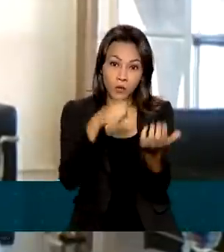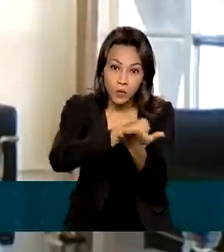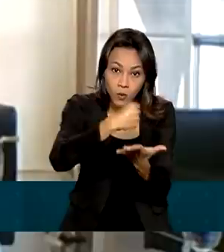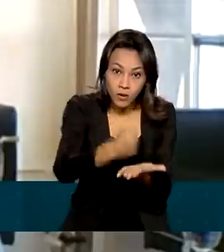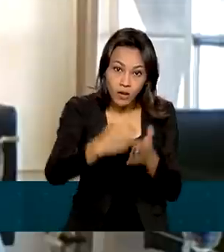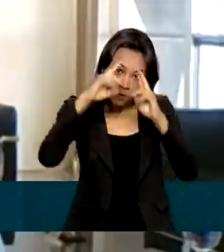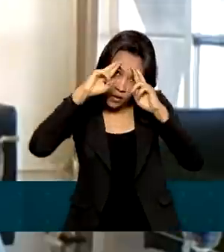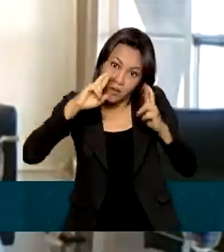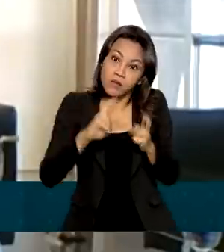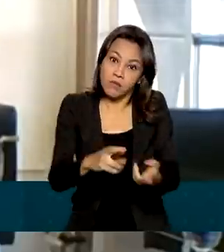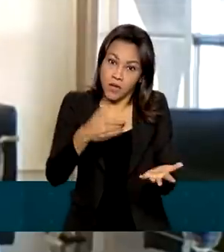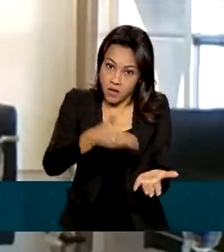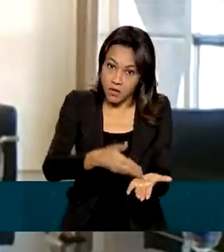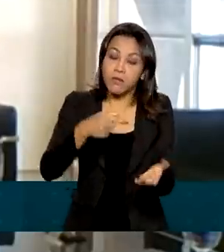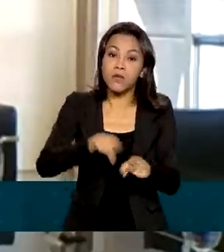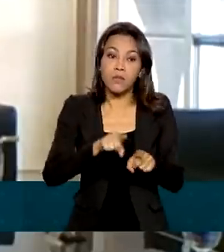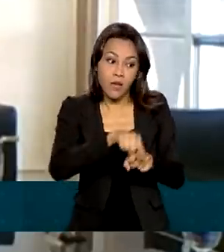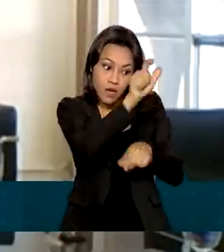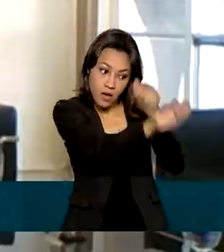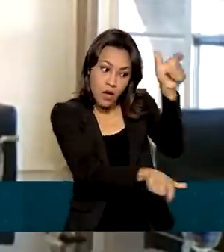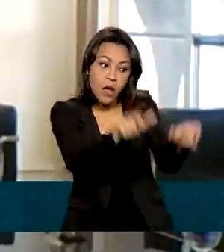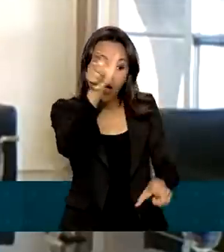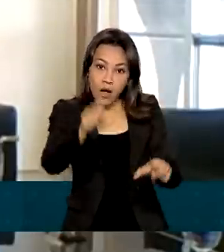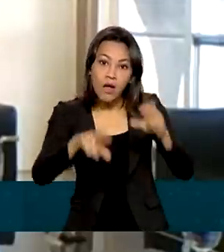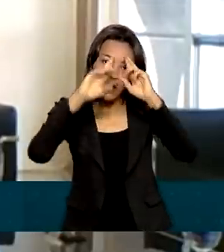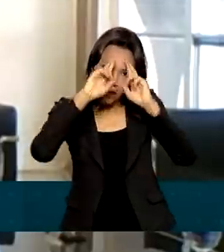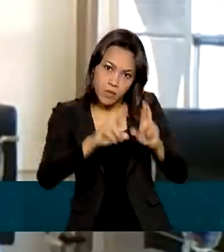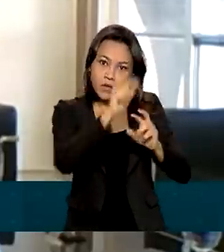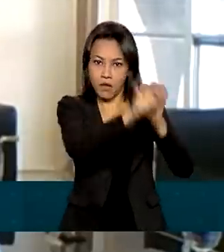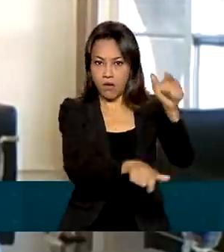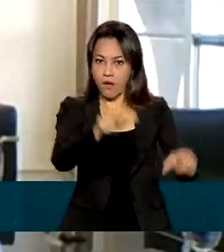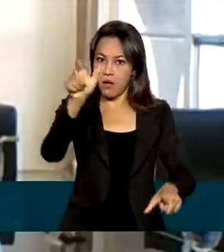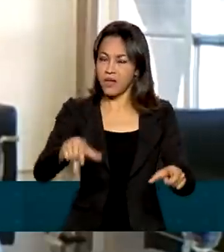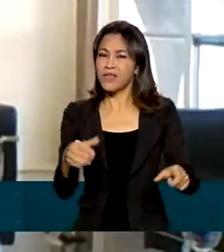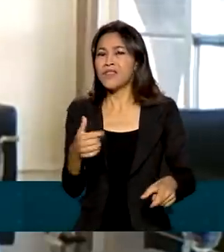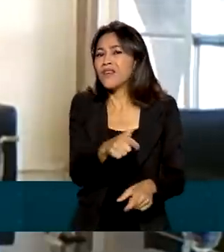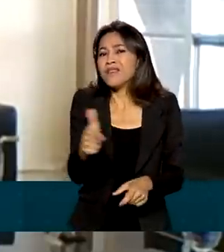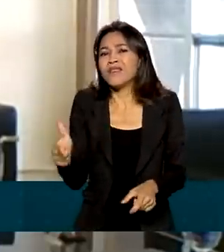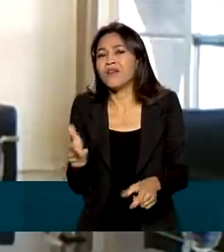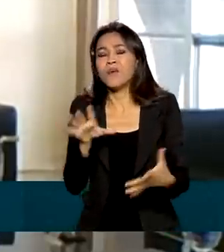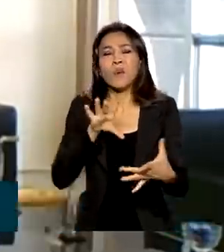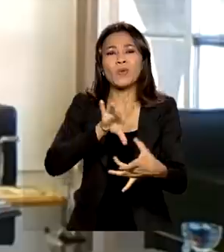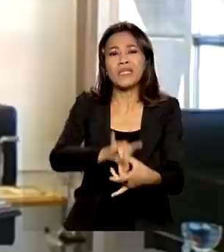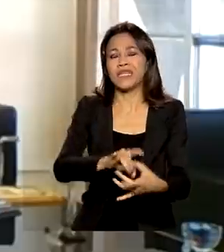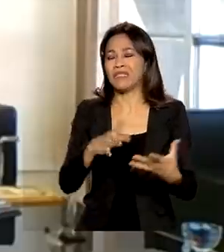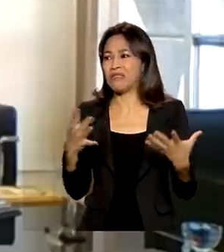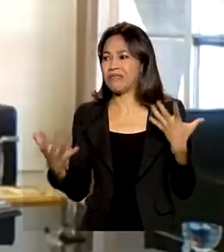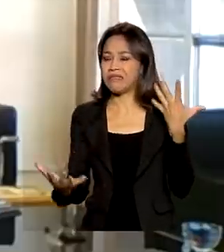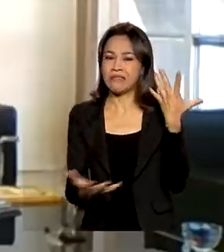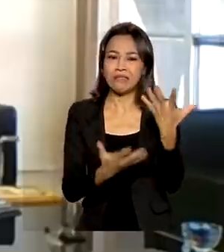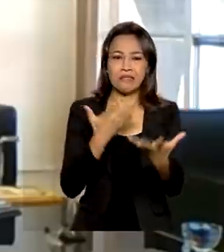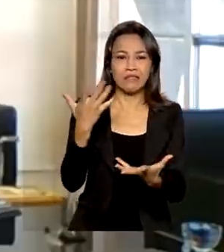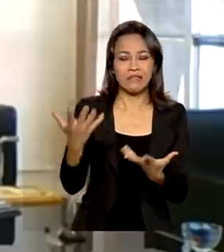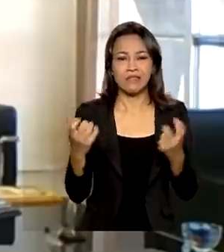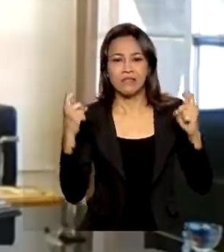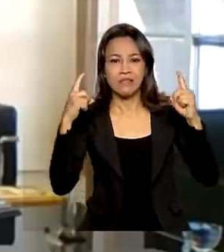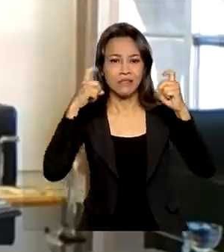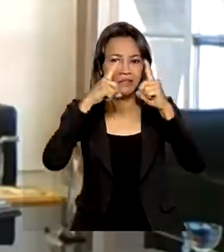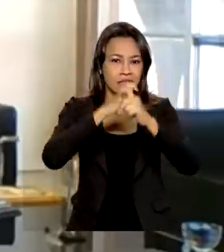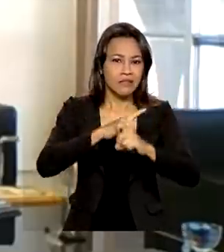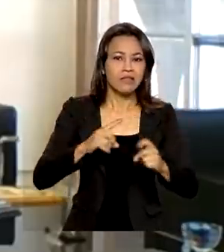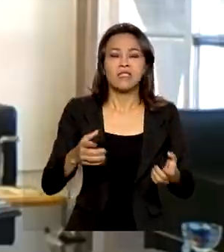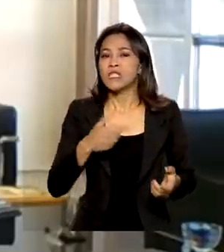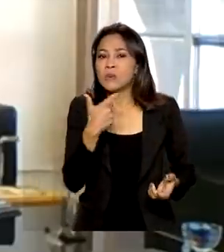de proteção e defesa do consumidor, sem criar um ambiente que vá afastar a inovação, novos